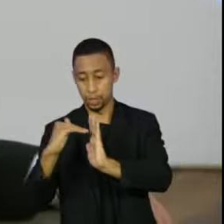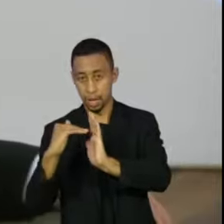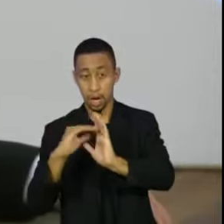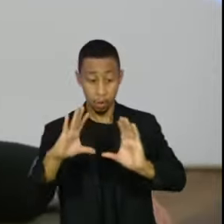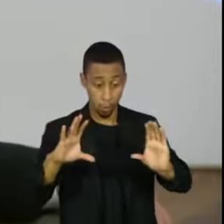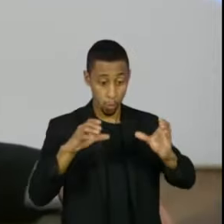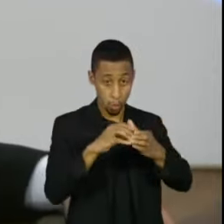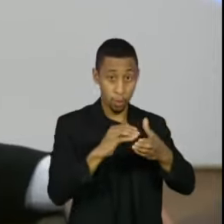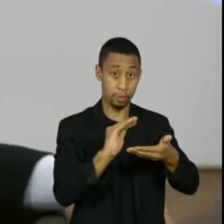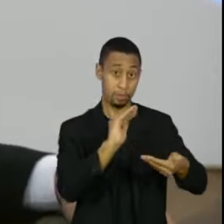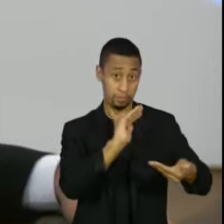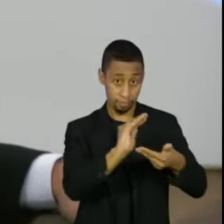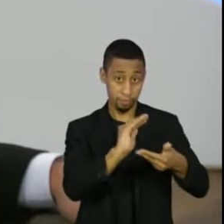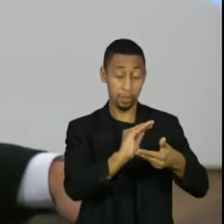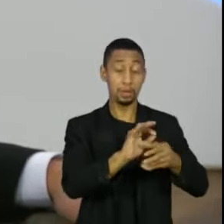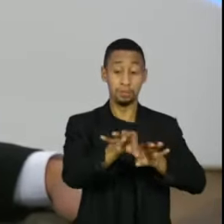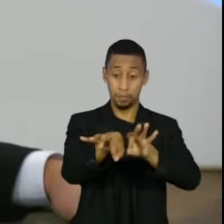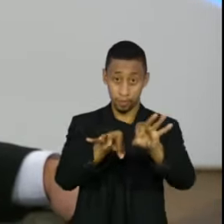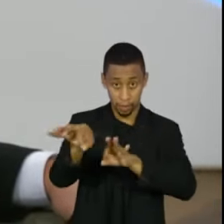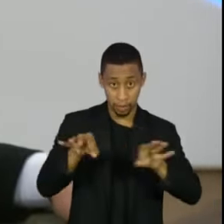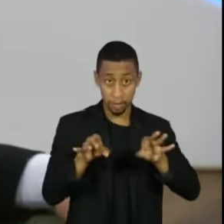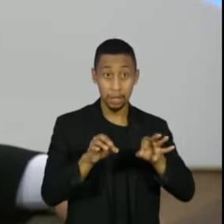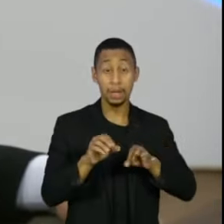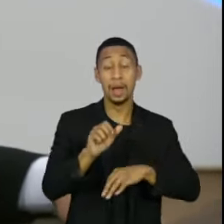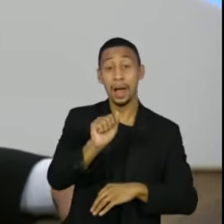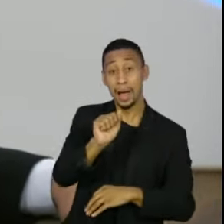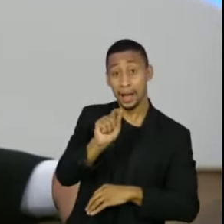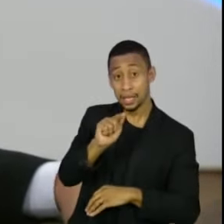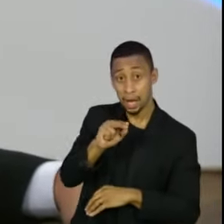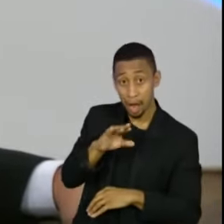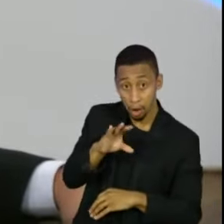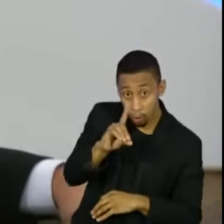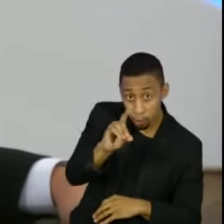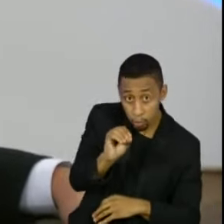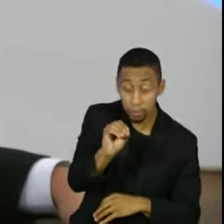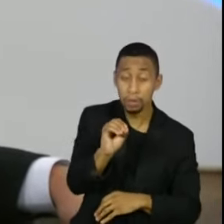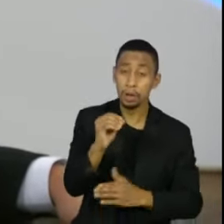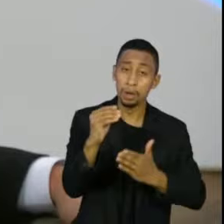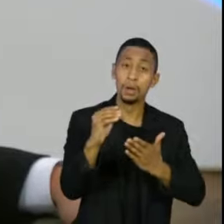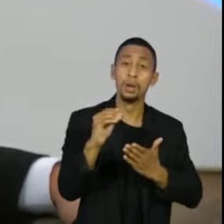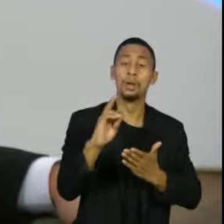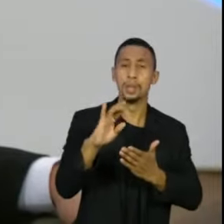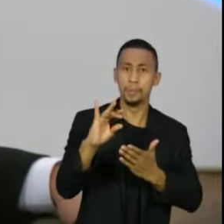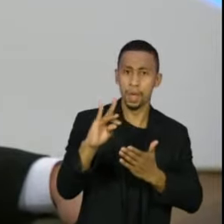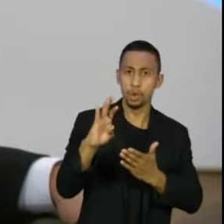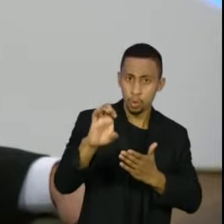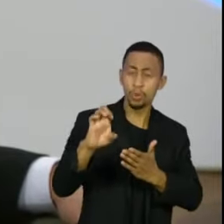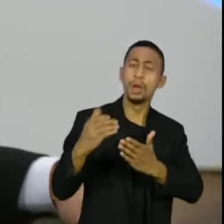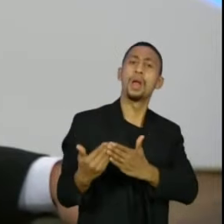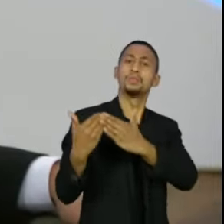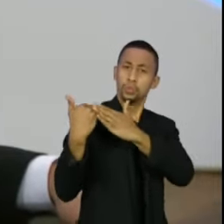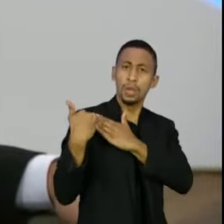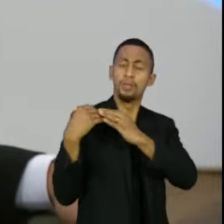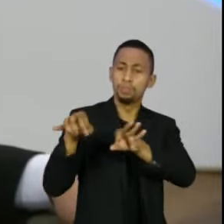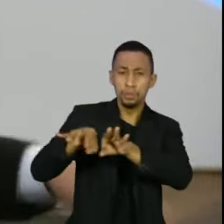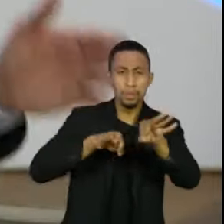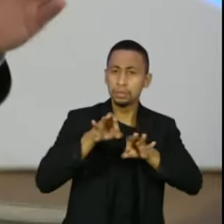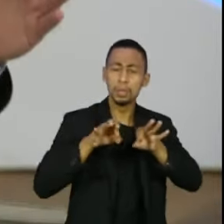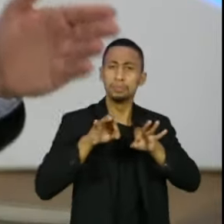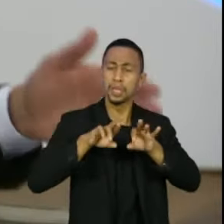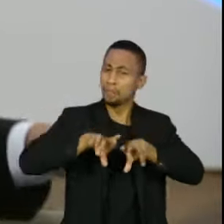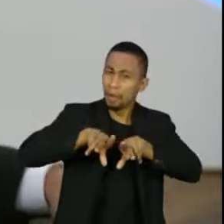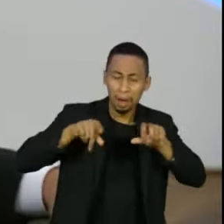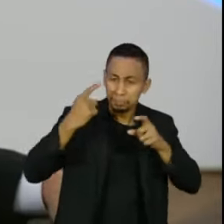a relatoria do deputado Agnaldo Ribeiro. E nós vamos caminhar com a reforma tributária, embora ela seja muito polêmica e que tenha muitas ideias divergentes,